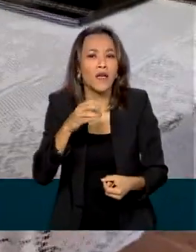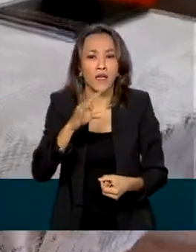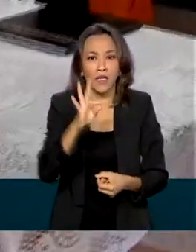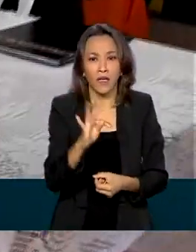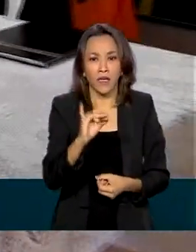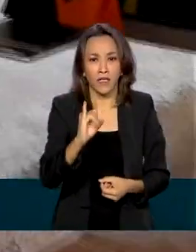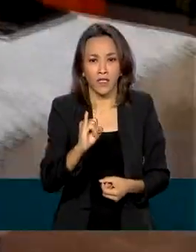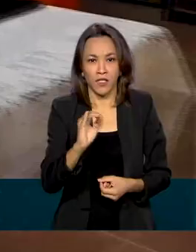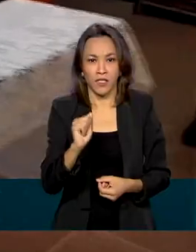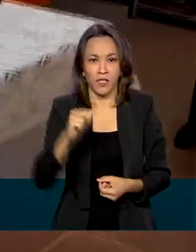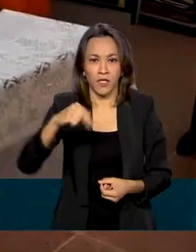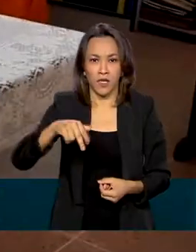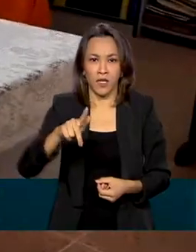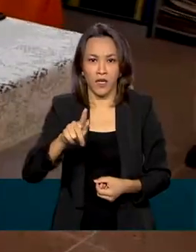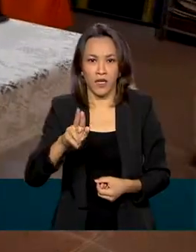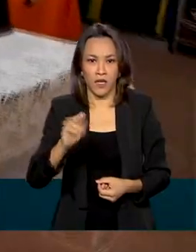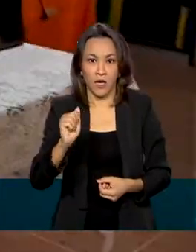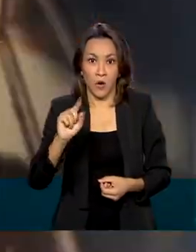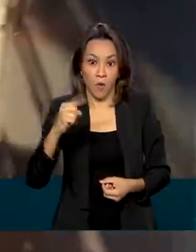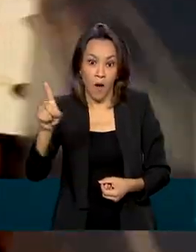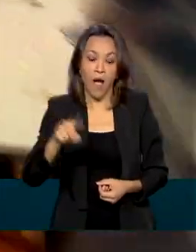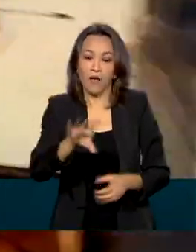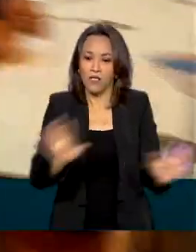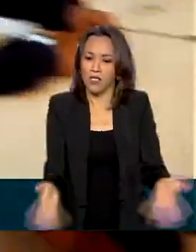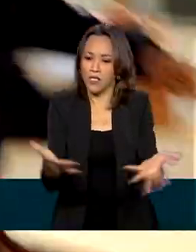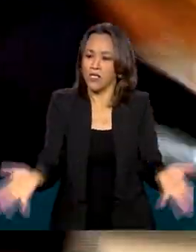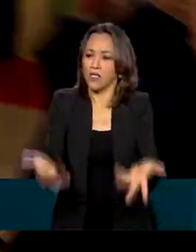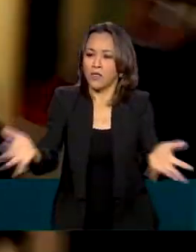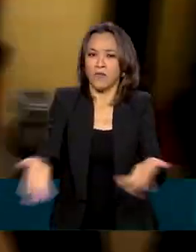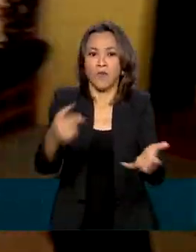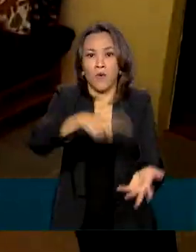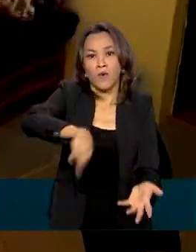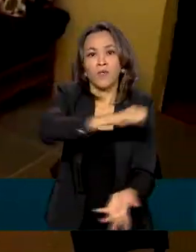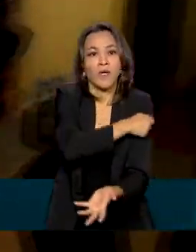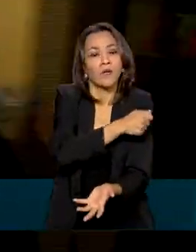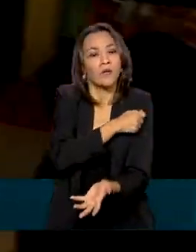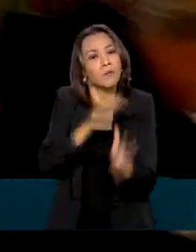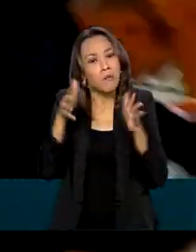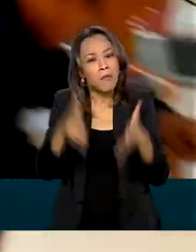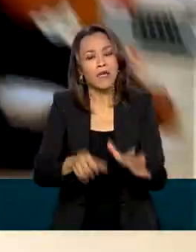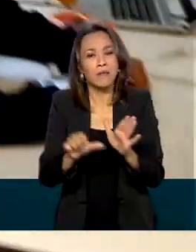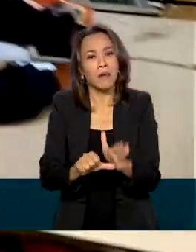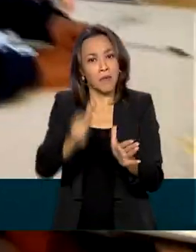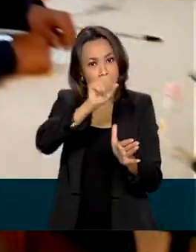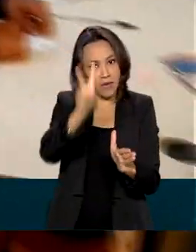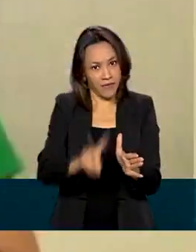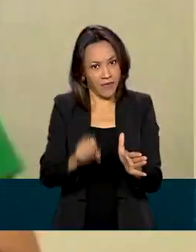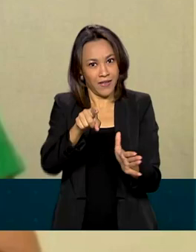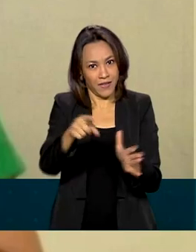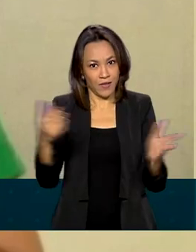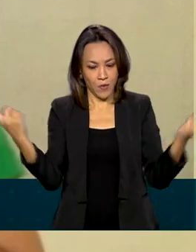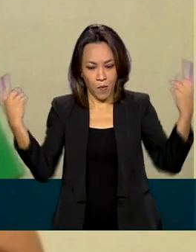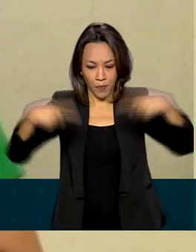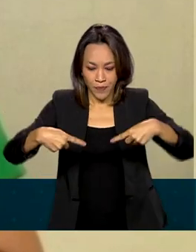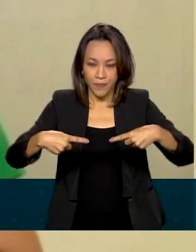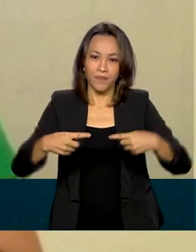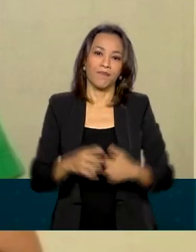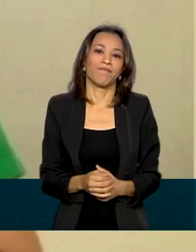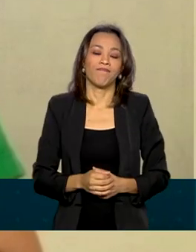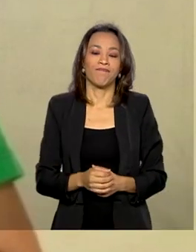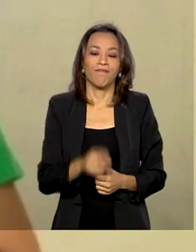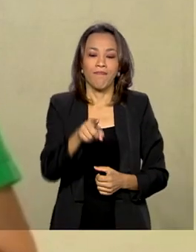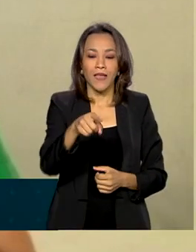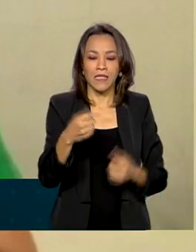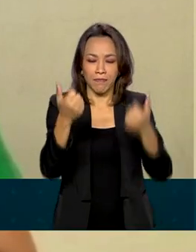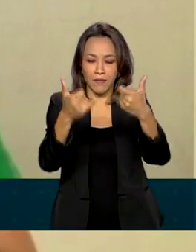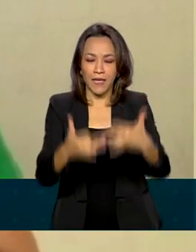direção e professores incentivaram os alunos para participarem, pela primeira vez, da competição. É uma experiência